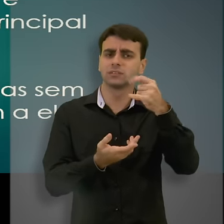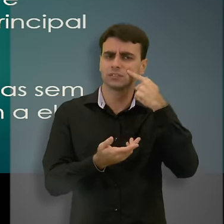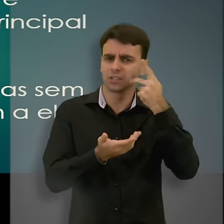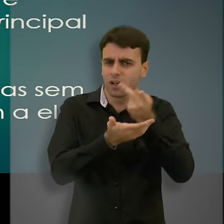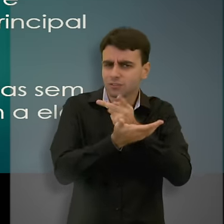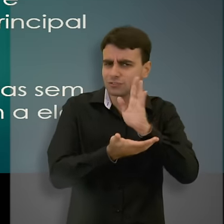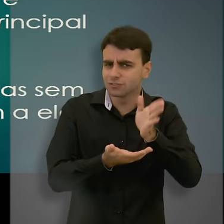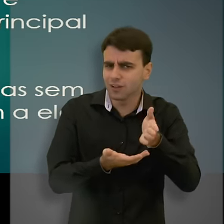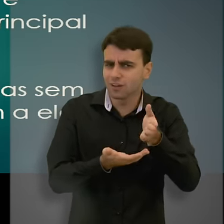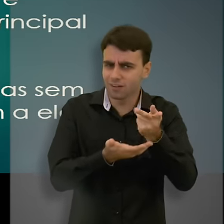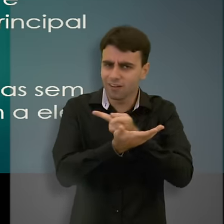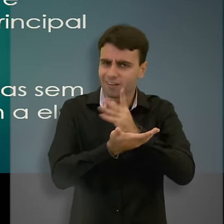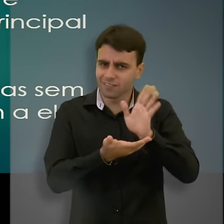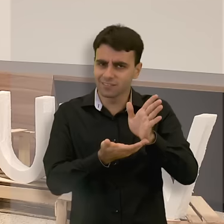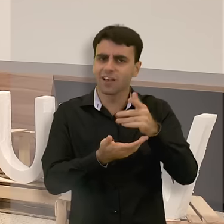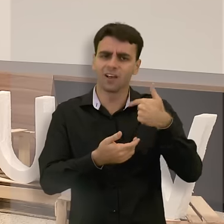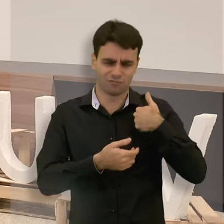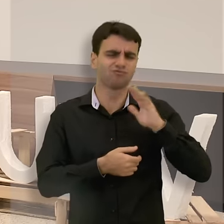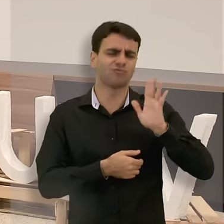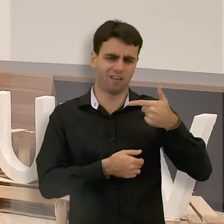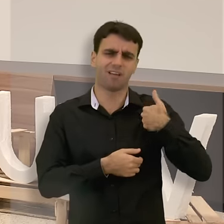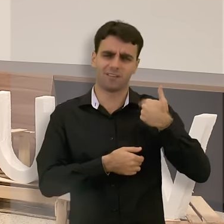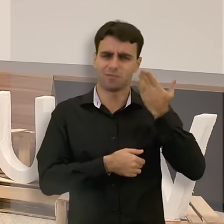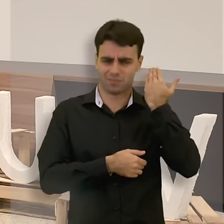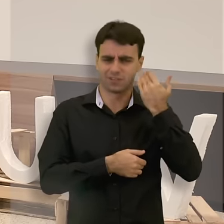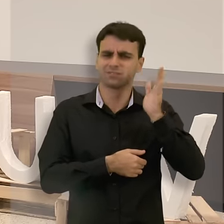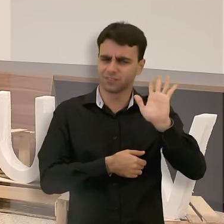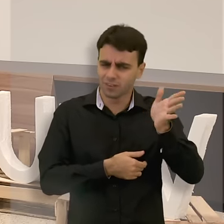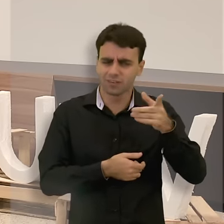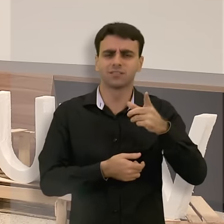isso já não aconteceu. Isso já aconteceu bastante comigo enquanto paciente.